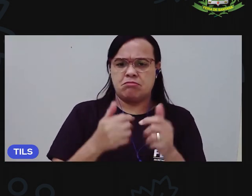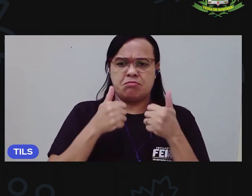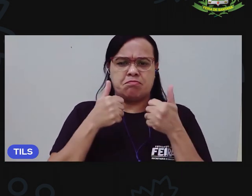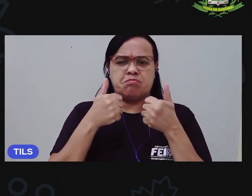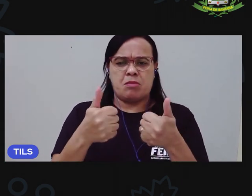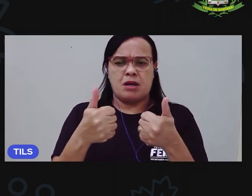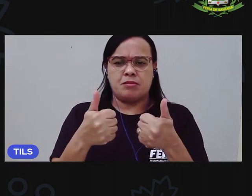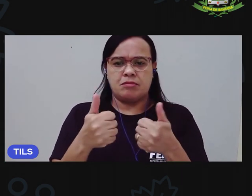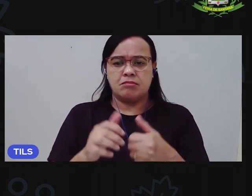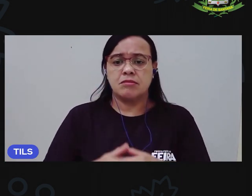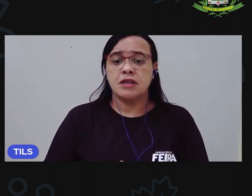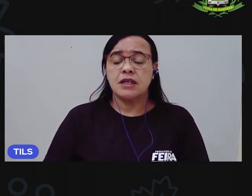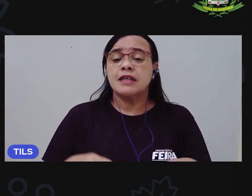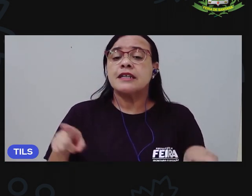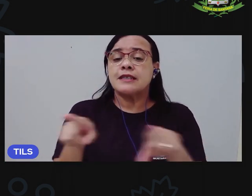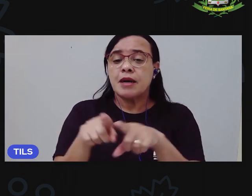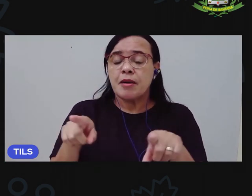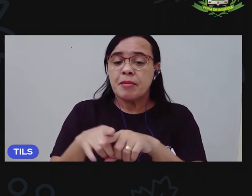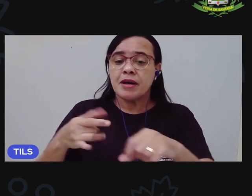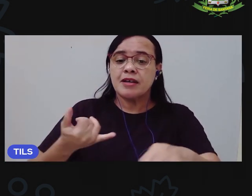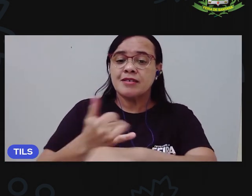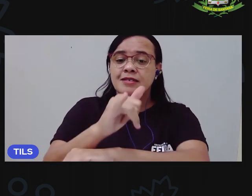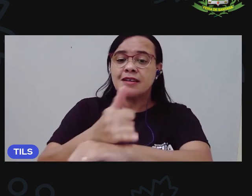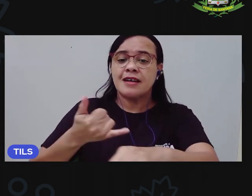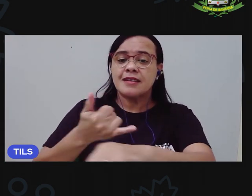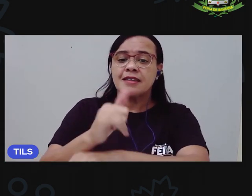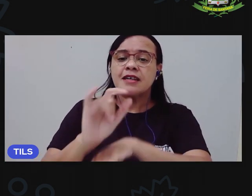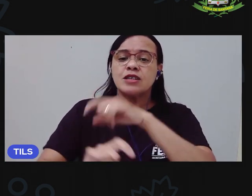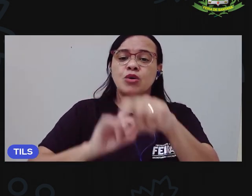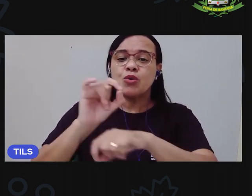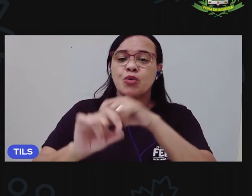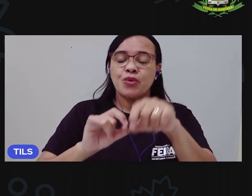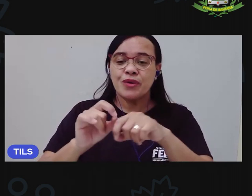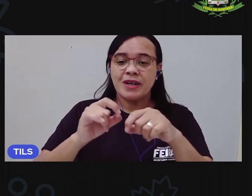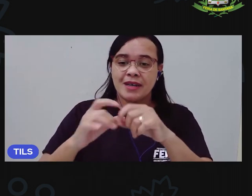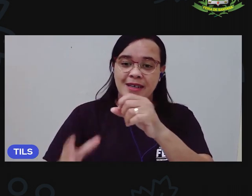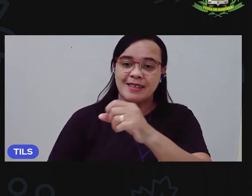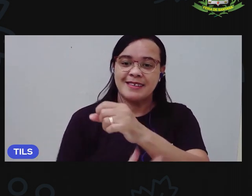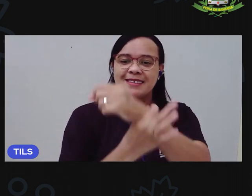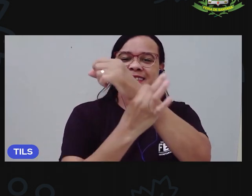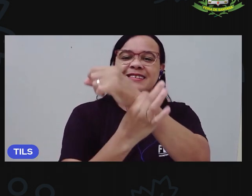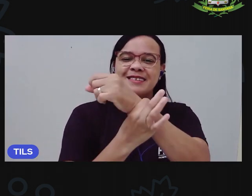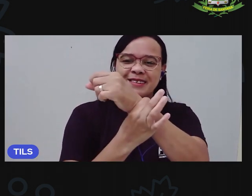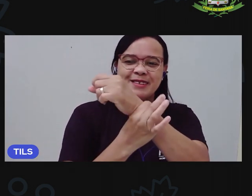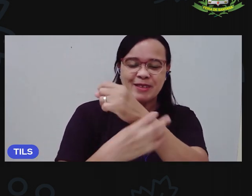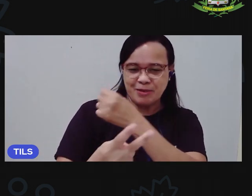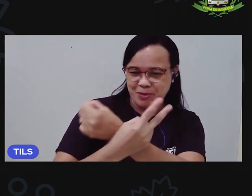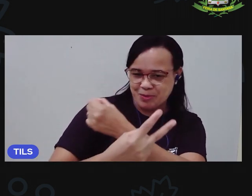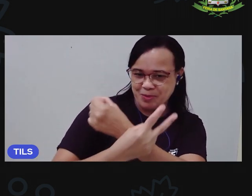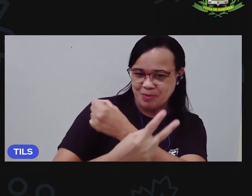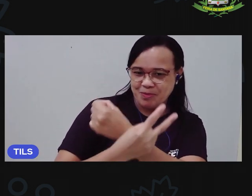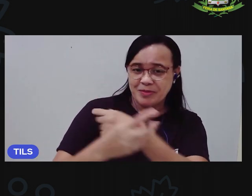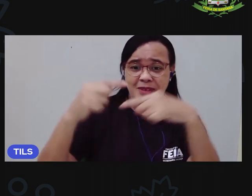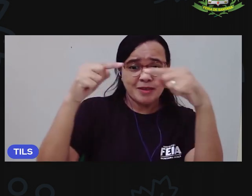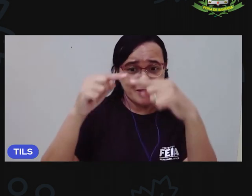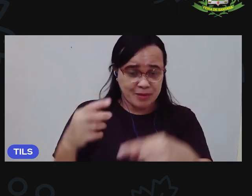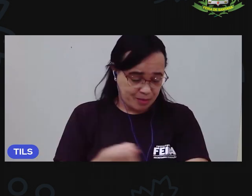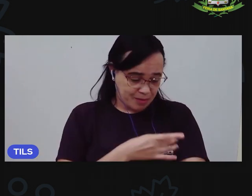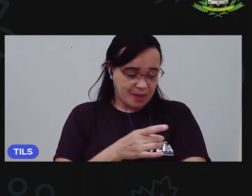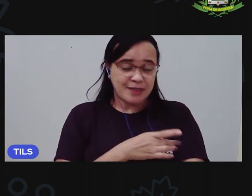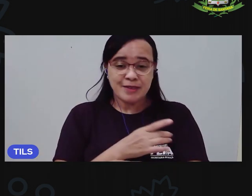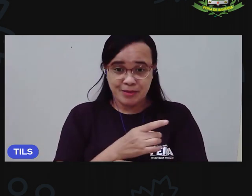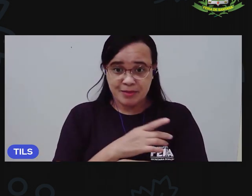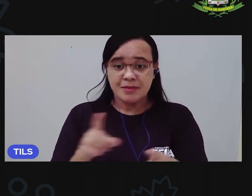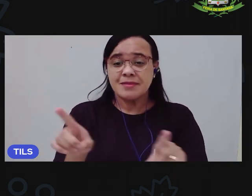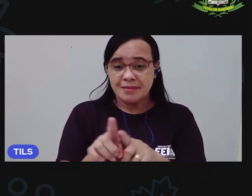pensar em estratégias para se proteger, para se sentir seguro em relação a esse medo. Além disso,